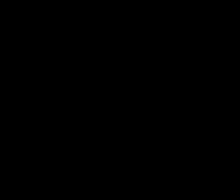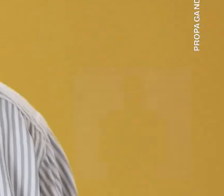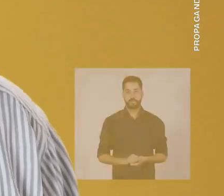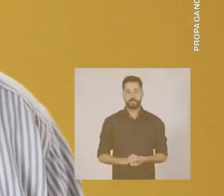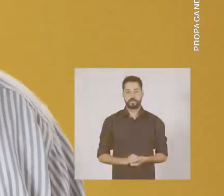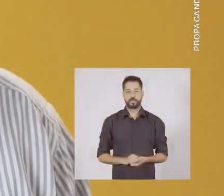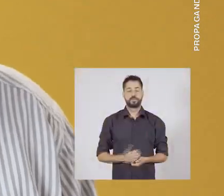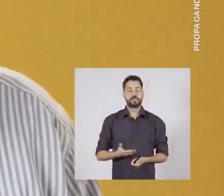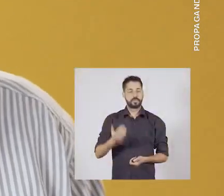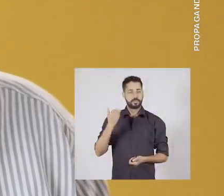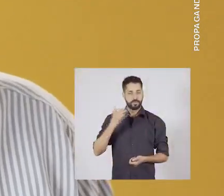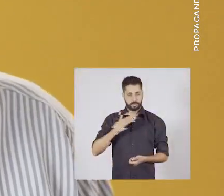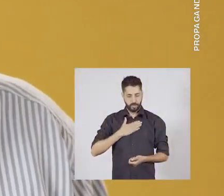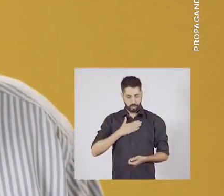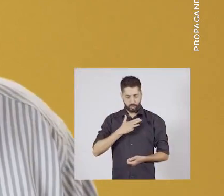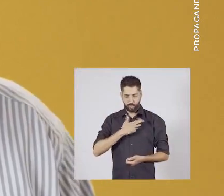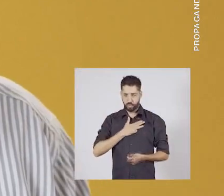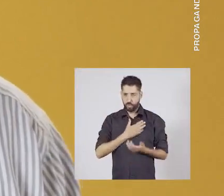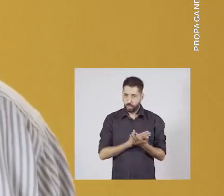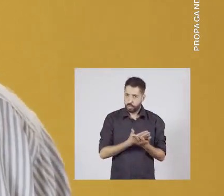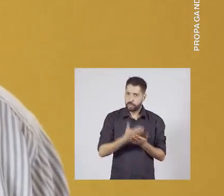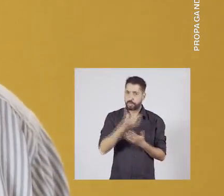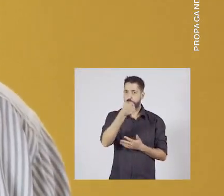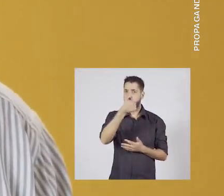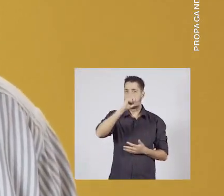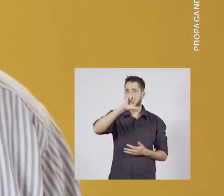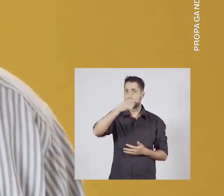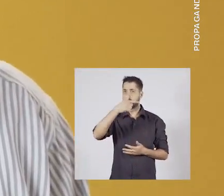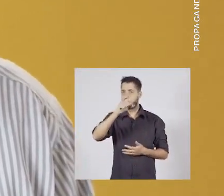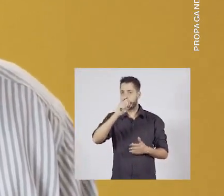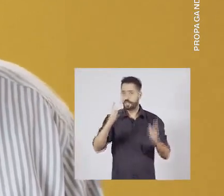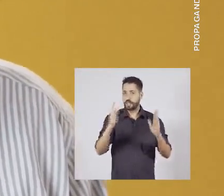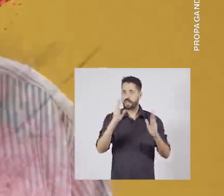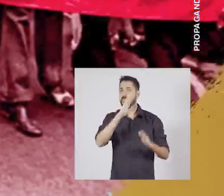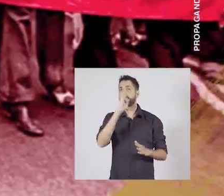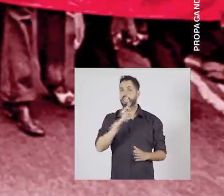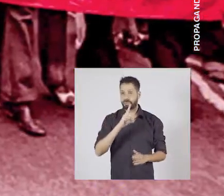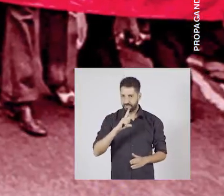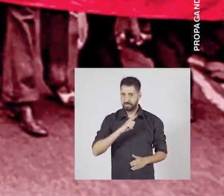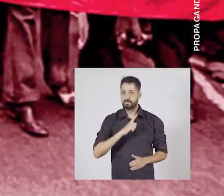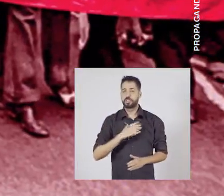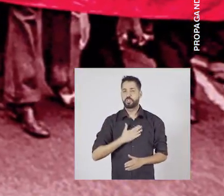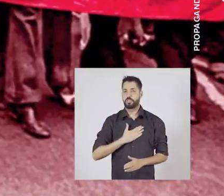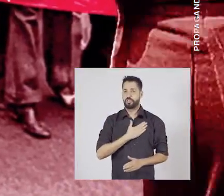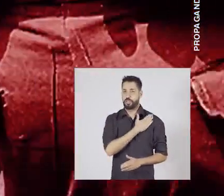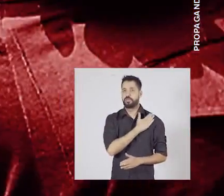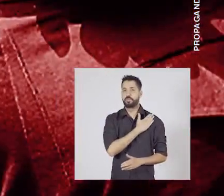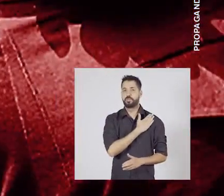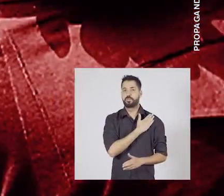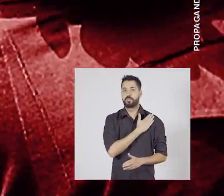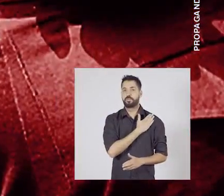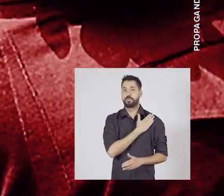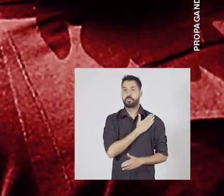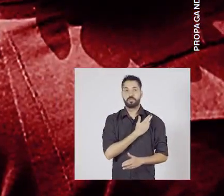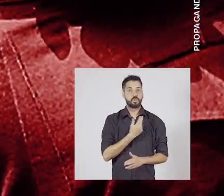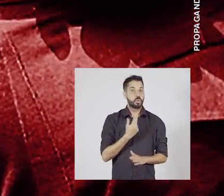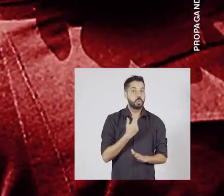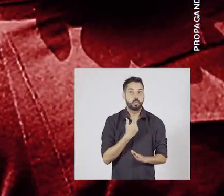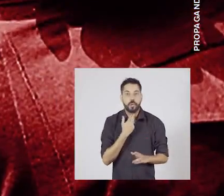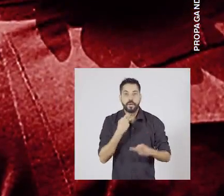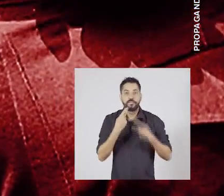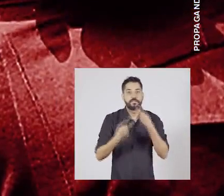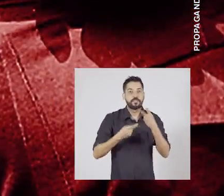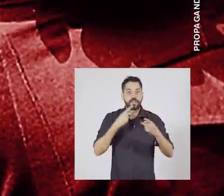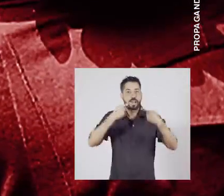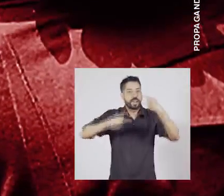Quando eu e Lula começamos nos anos 70, o Brasil enfrentava uma ditadura. A gente não podia nem falar